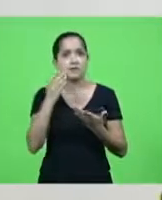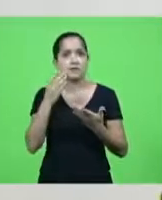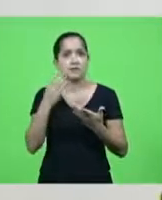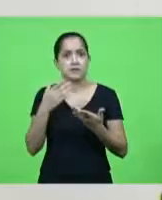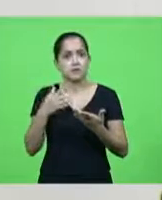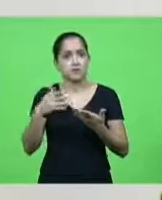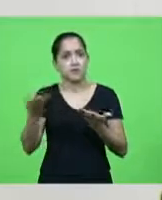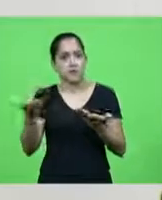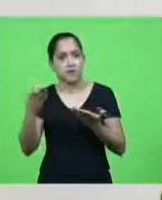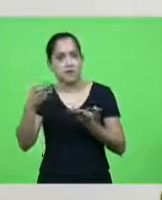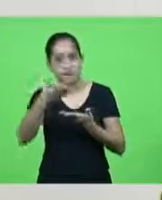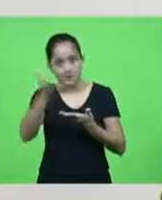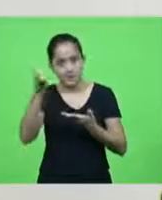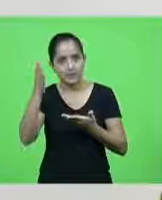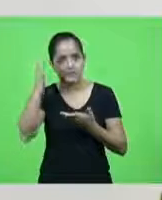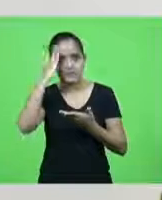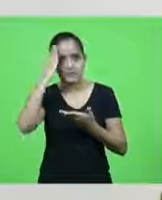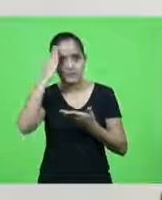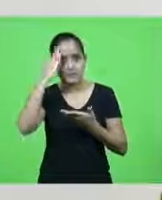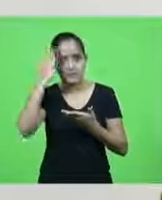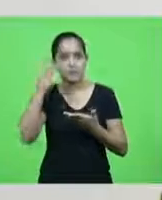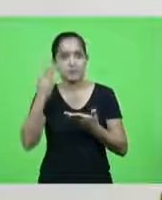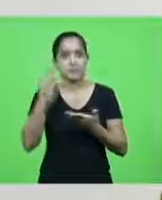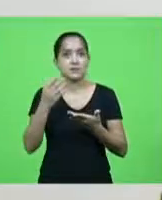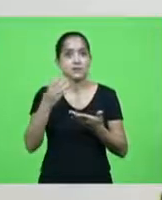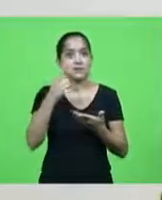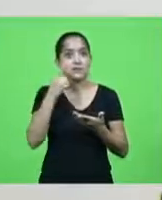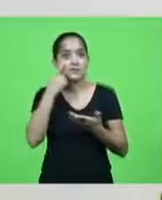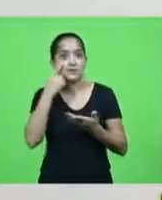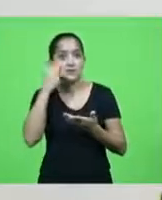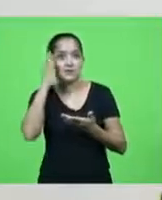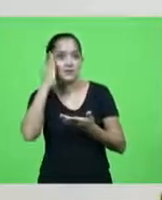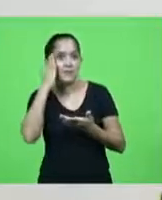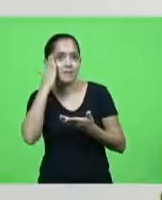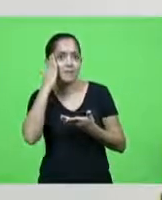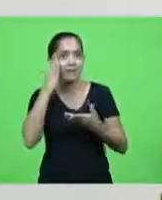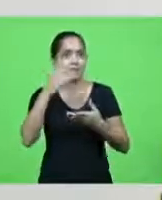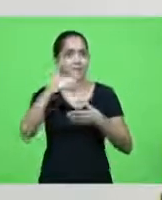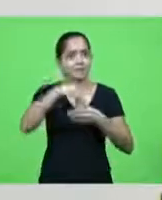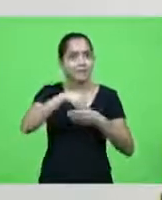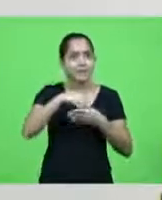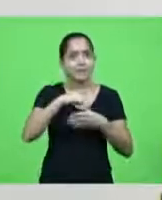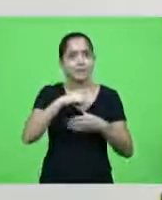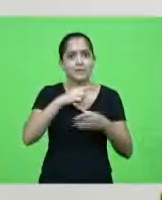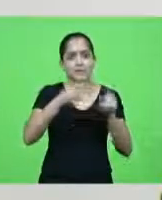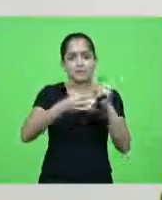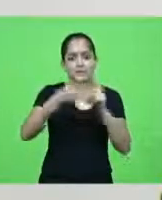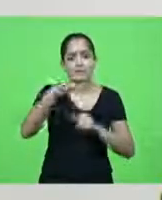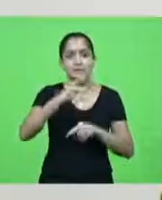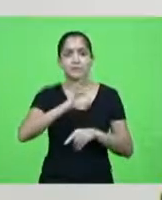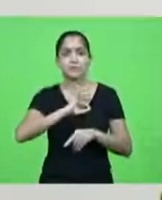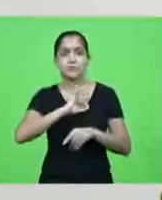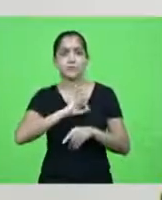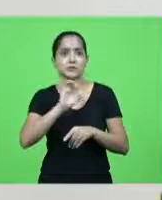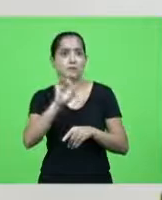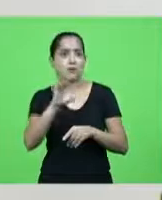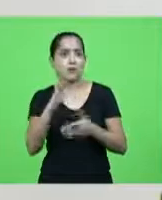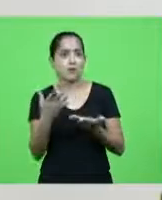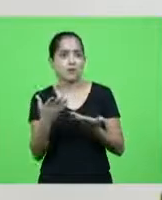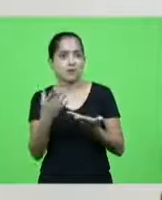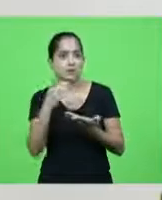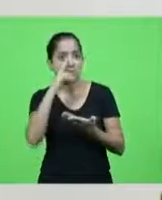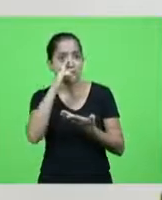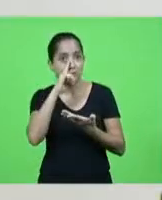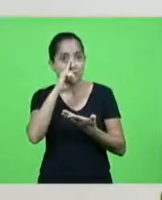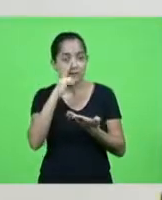presídio e eles vão saber que estão com três quatro policiais lá agentes penitenciários colocando a vida em risco inclusive é